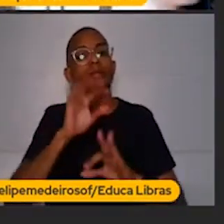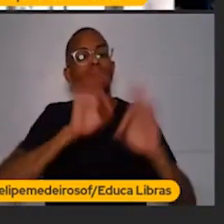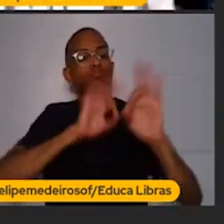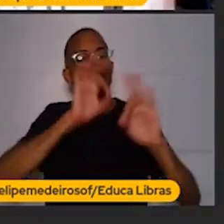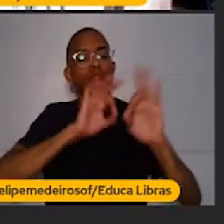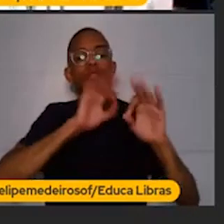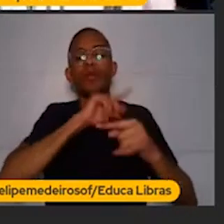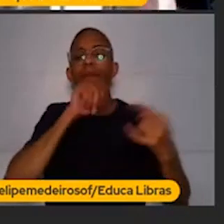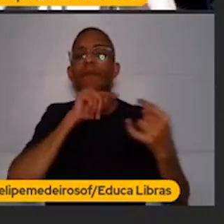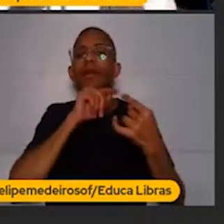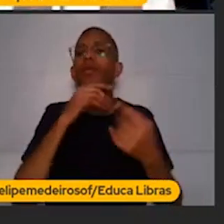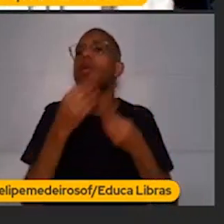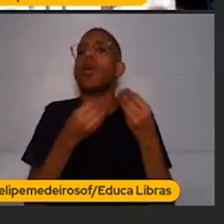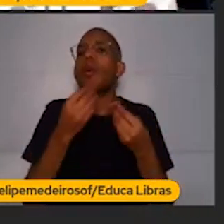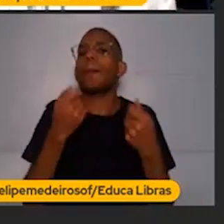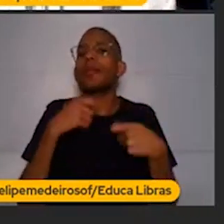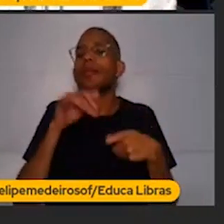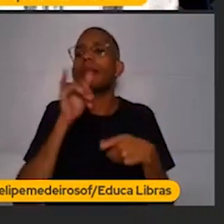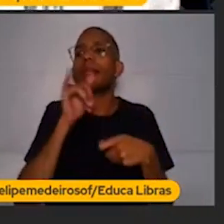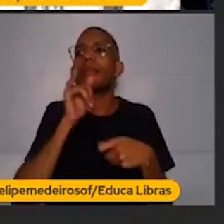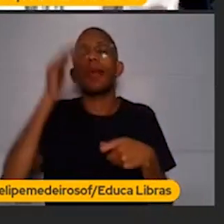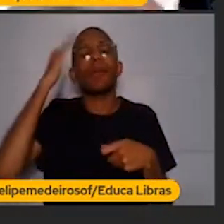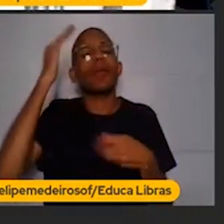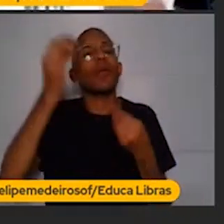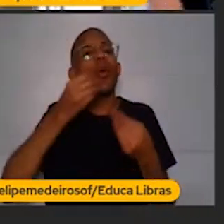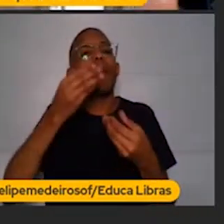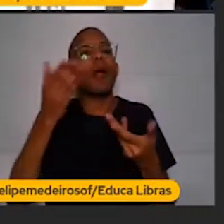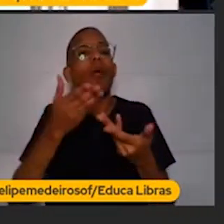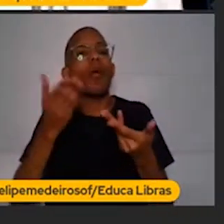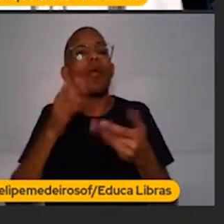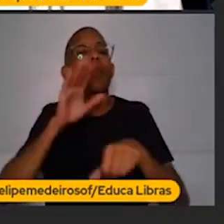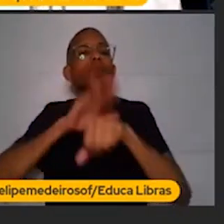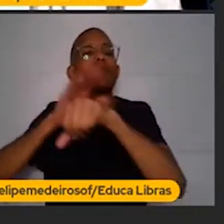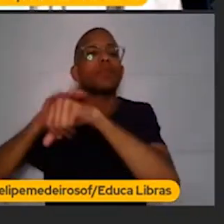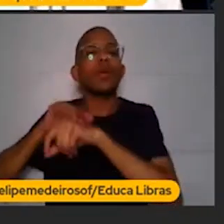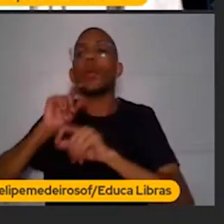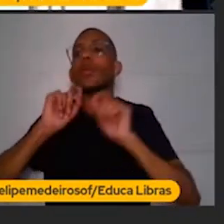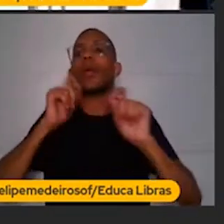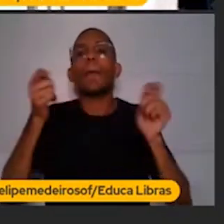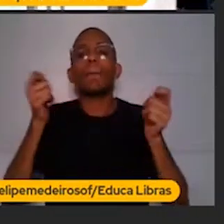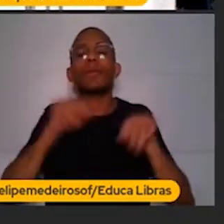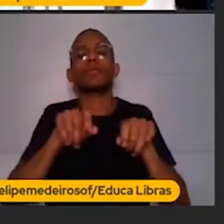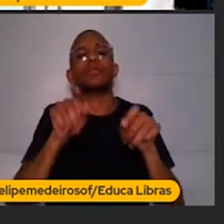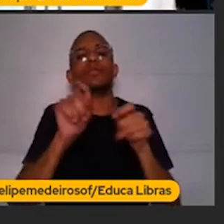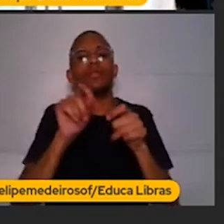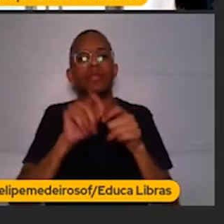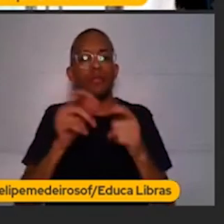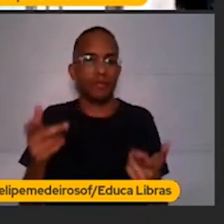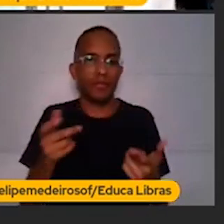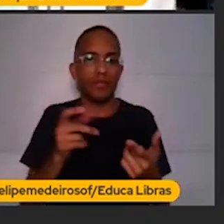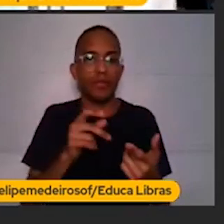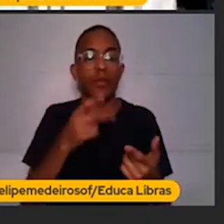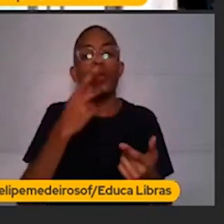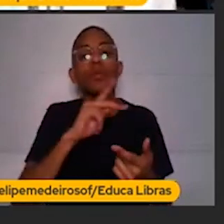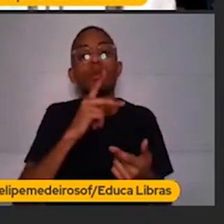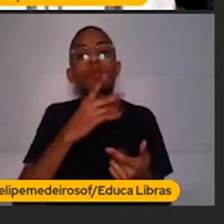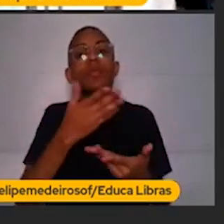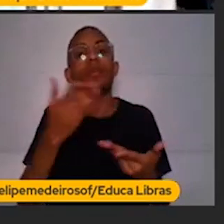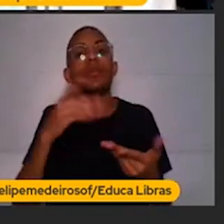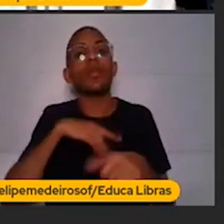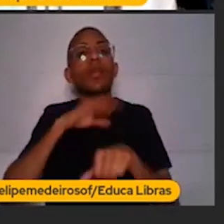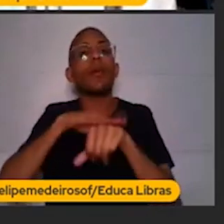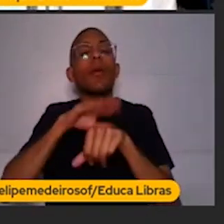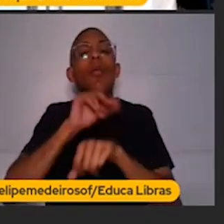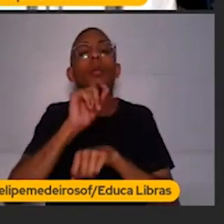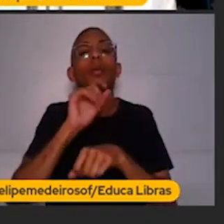o que a gente tem em mãos agora, que é possível fazer. Neste caso, o que vocês têm na mão? Vocês têm o YouTube.